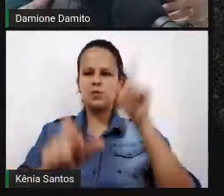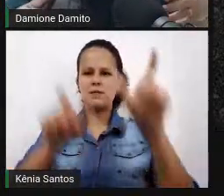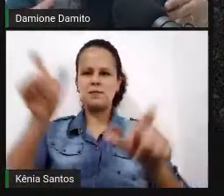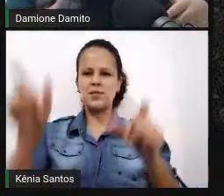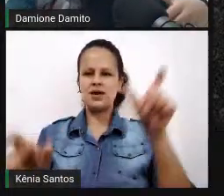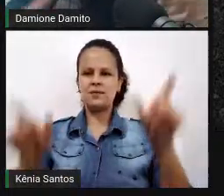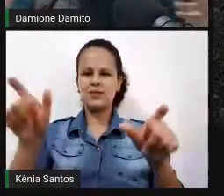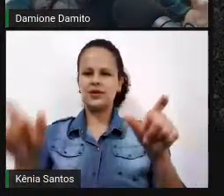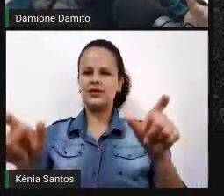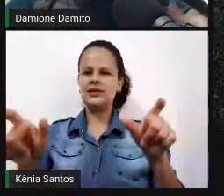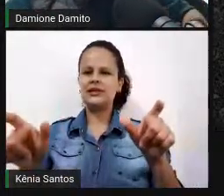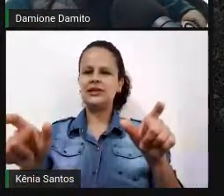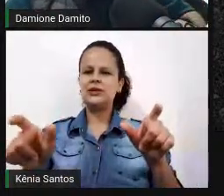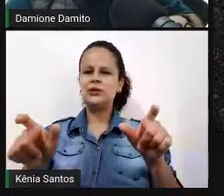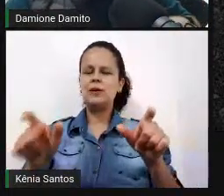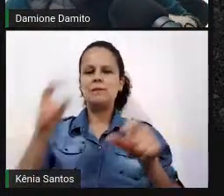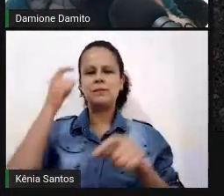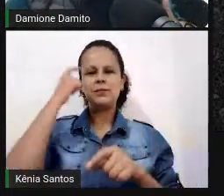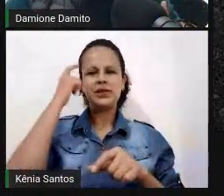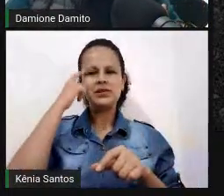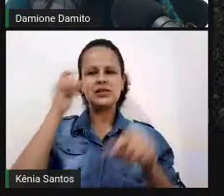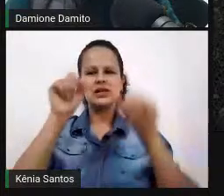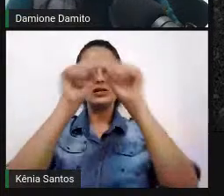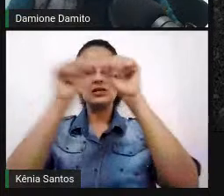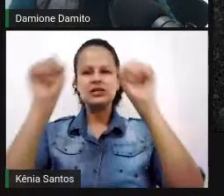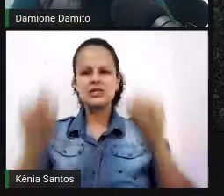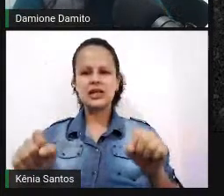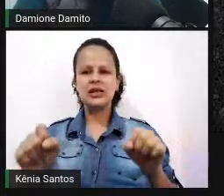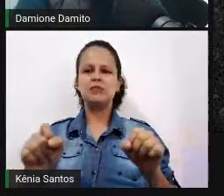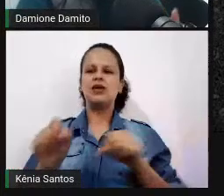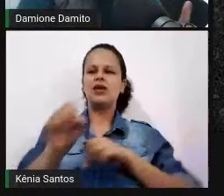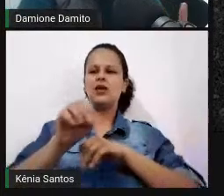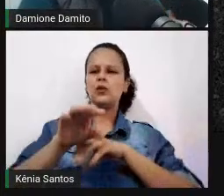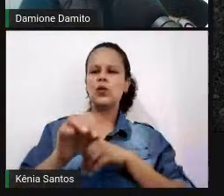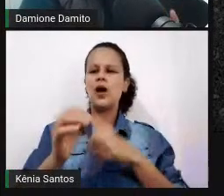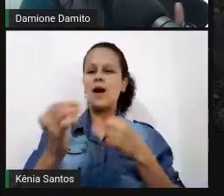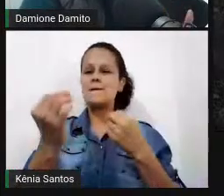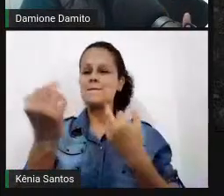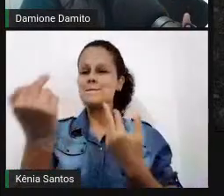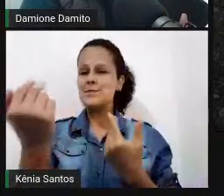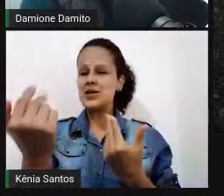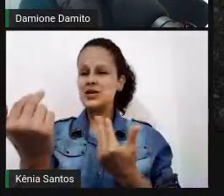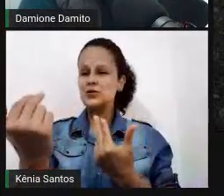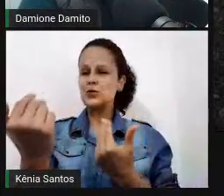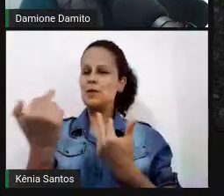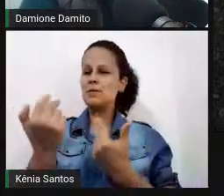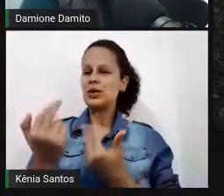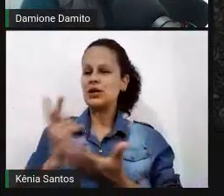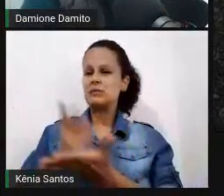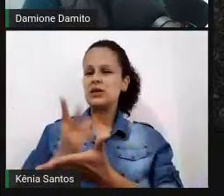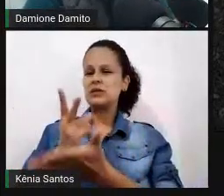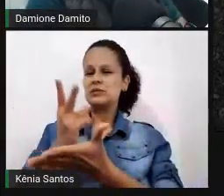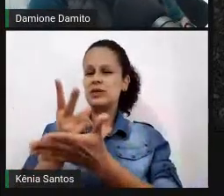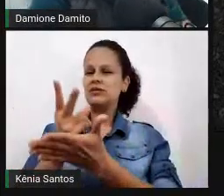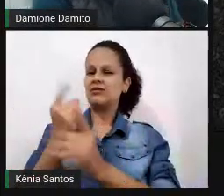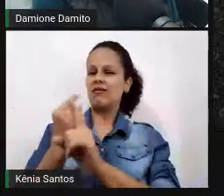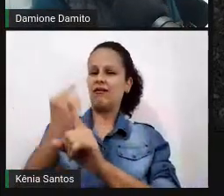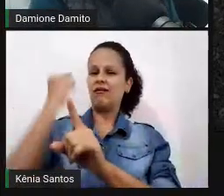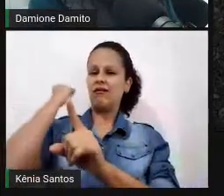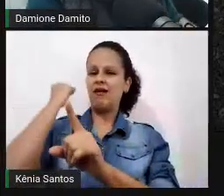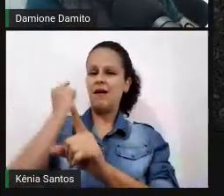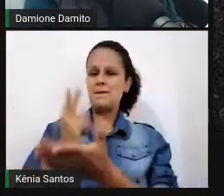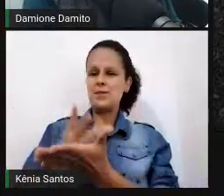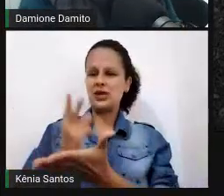o mesmo padrão, o mesmo tipo de pessoas para que o nosso sistema de ensino inicialmente foi